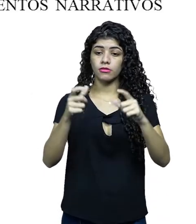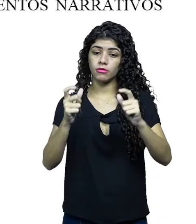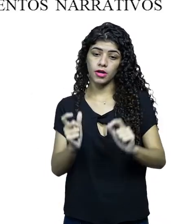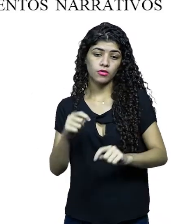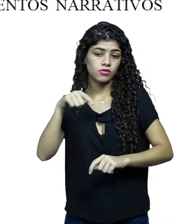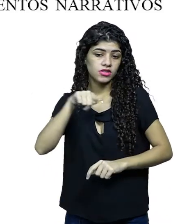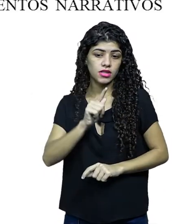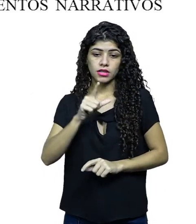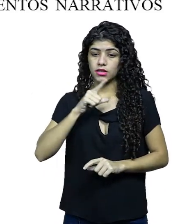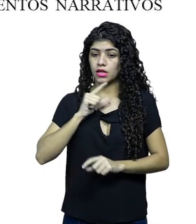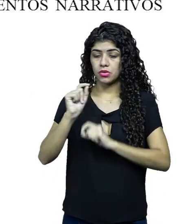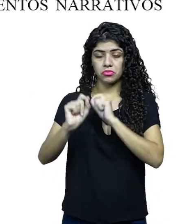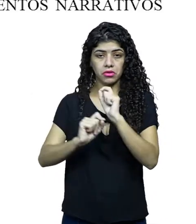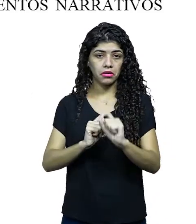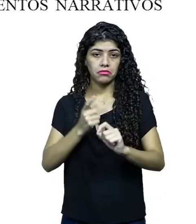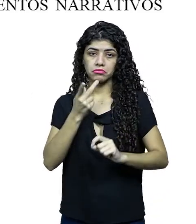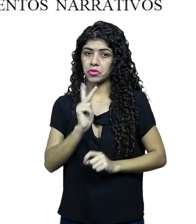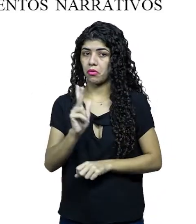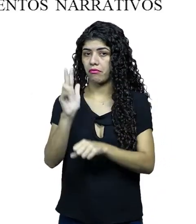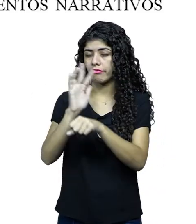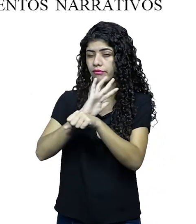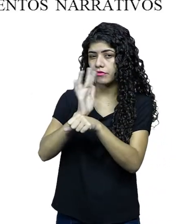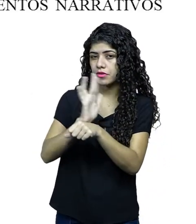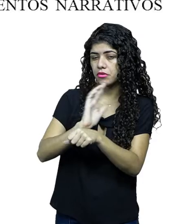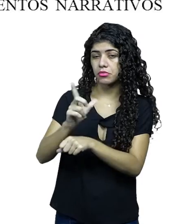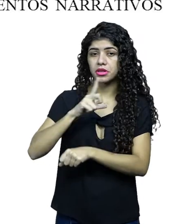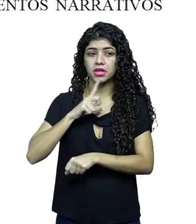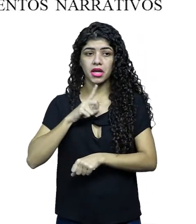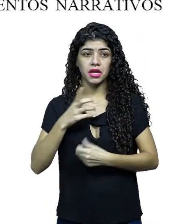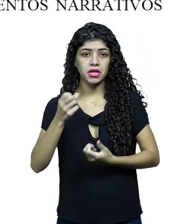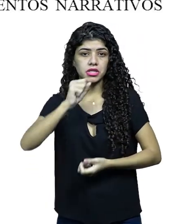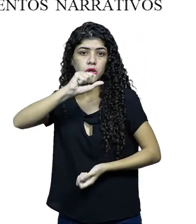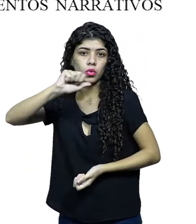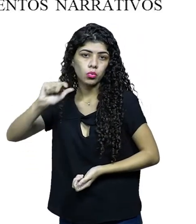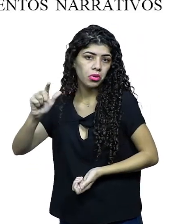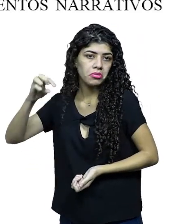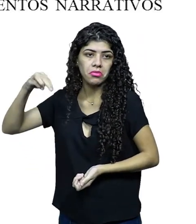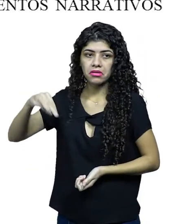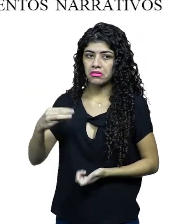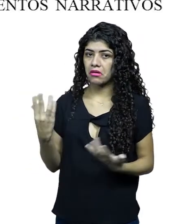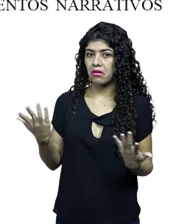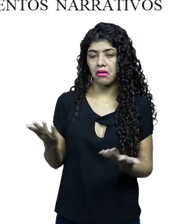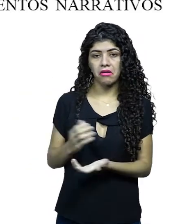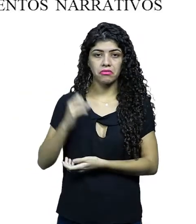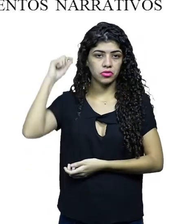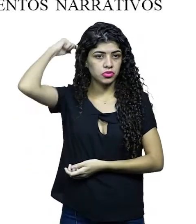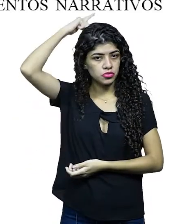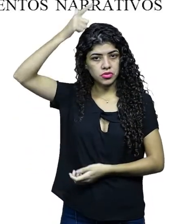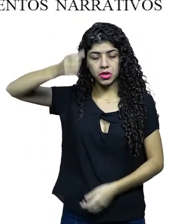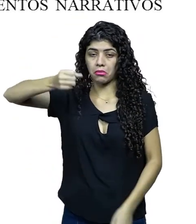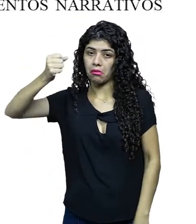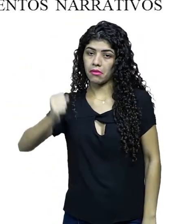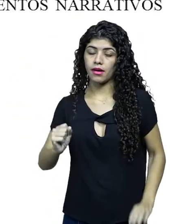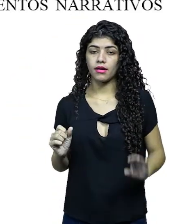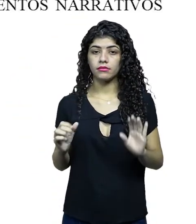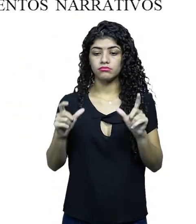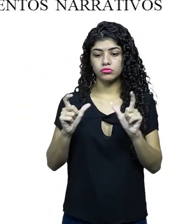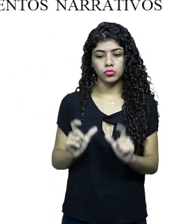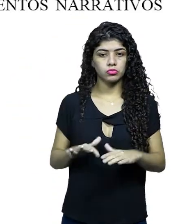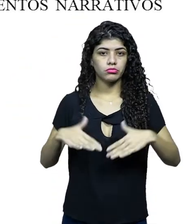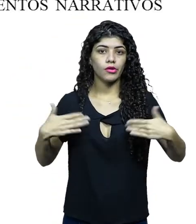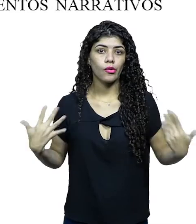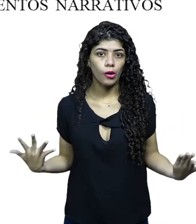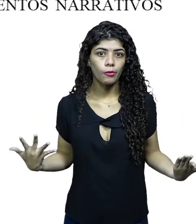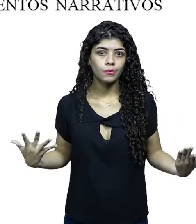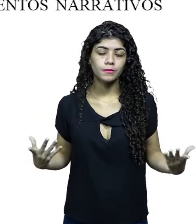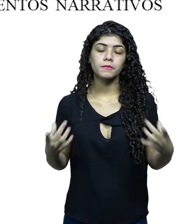locações que você já pode definir. Você pode definir que o seu filme se passa em São Luís do Maranhão, em São José do Ribamar, ok?